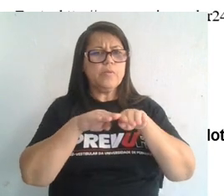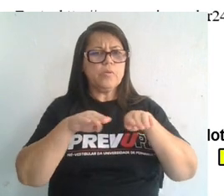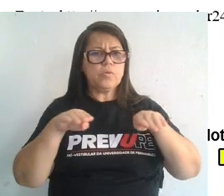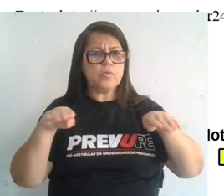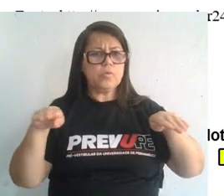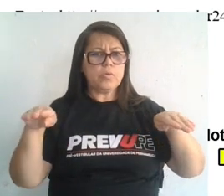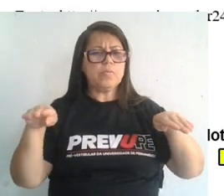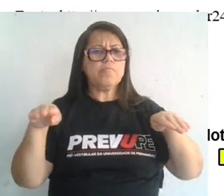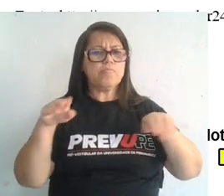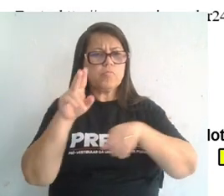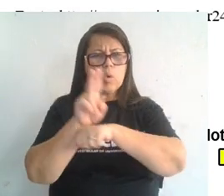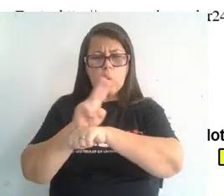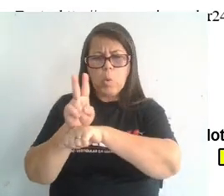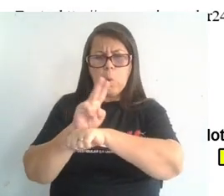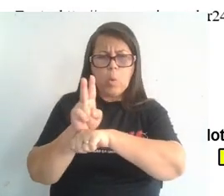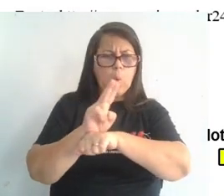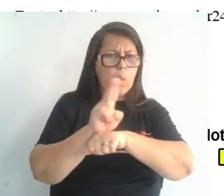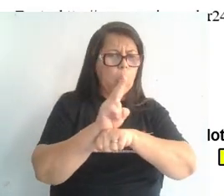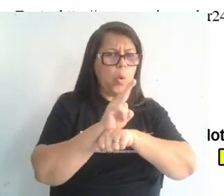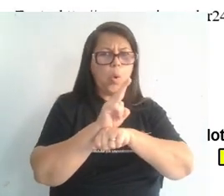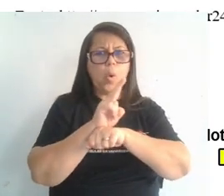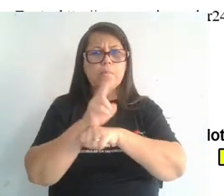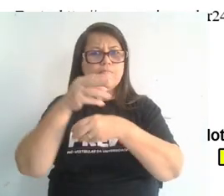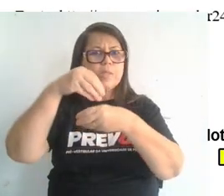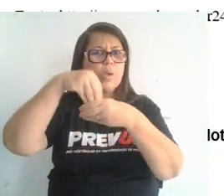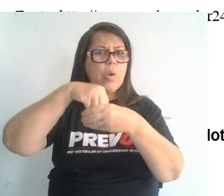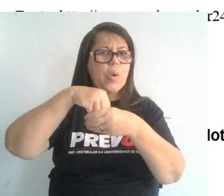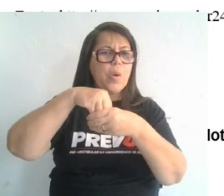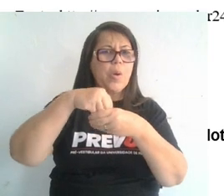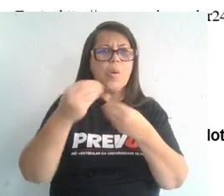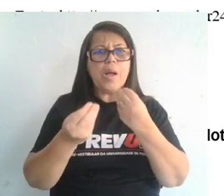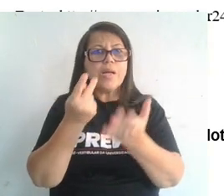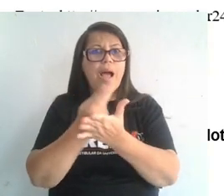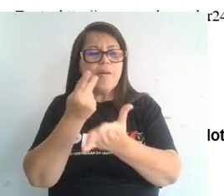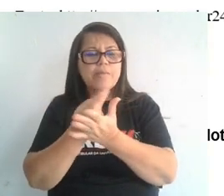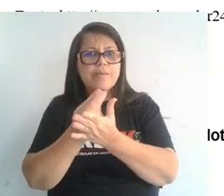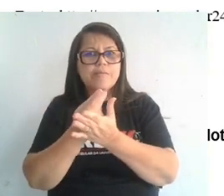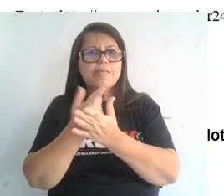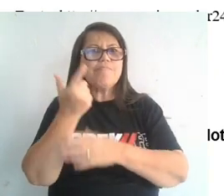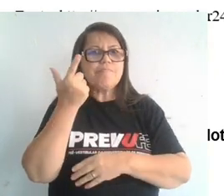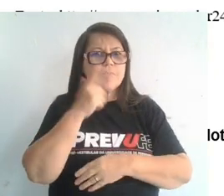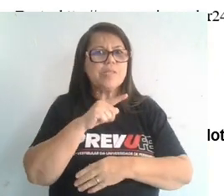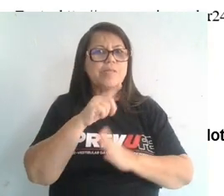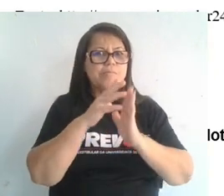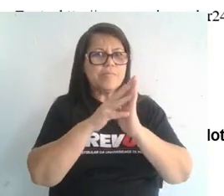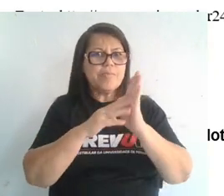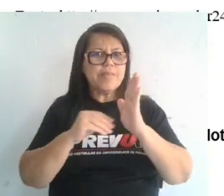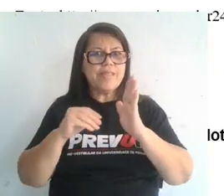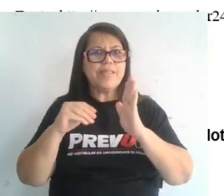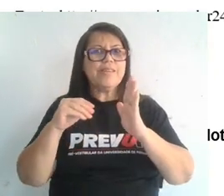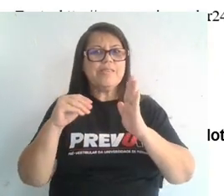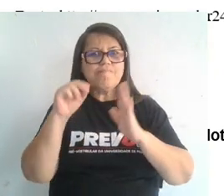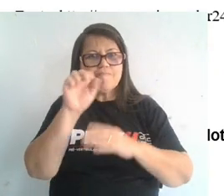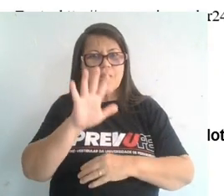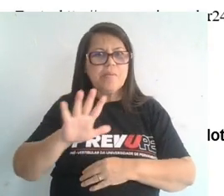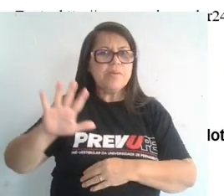monitorando como é que o interior se comporta, eles conseguiram, então, dar essa configuração da Terra. Então, veja